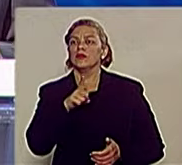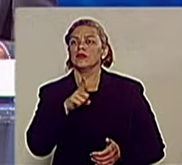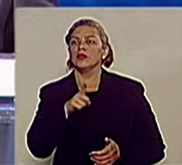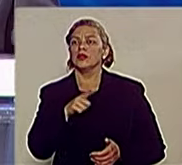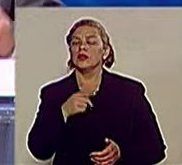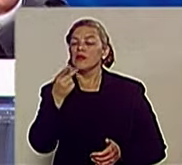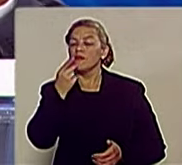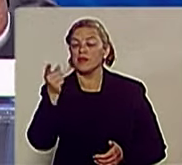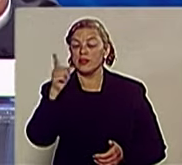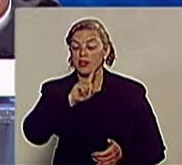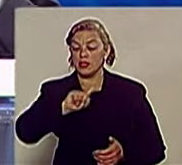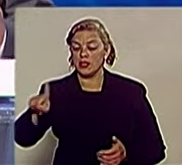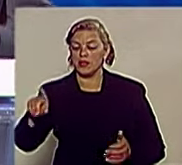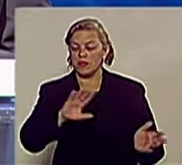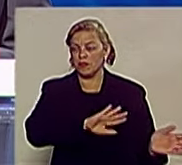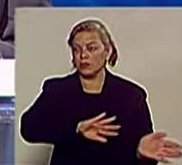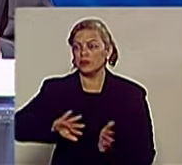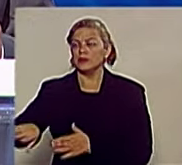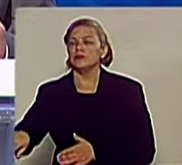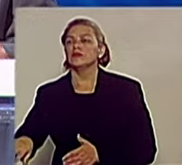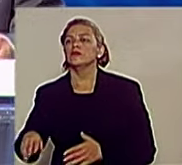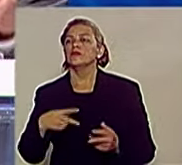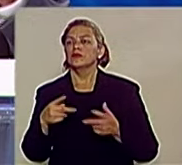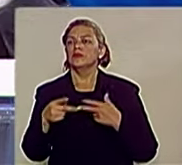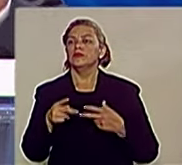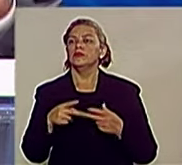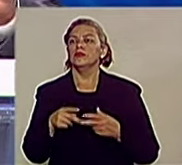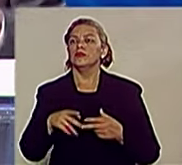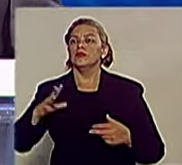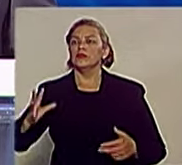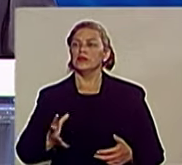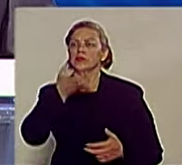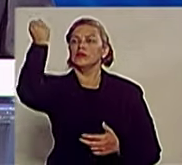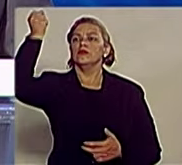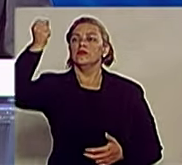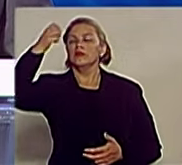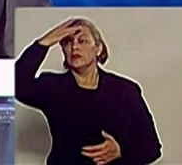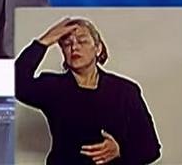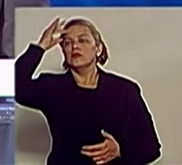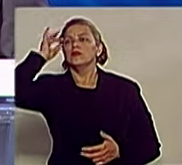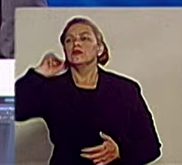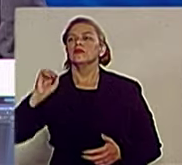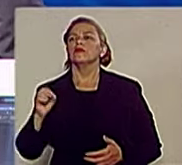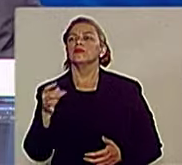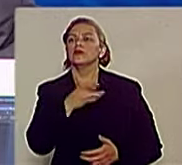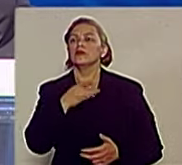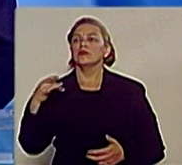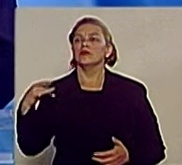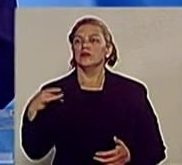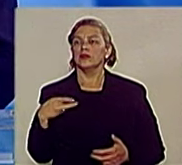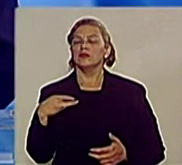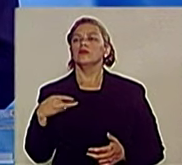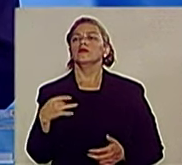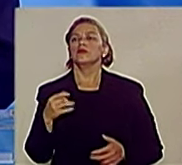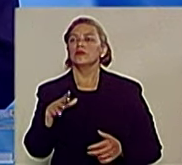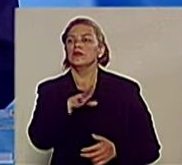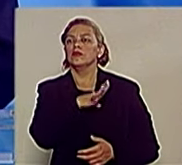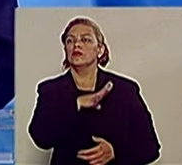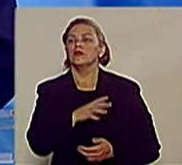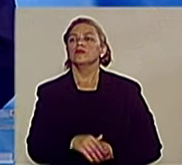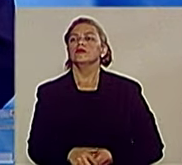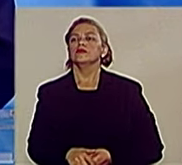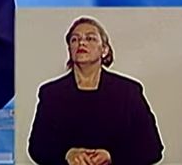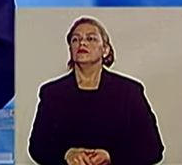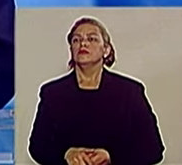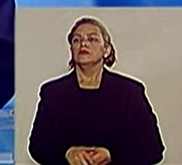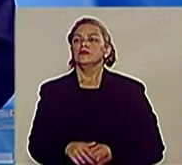Campos o SAMU, porque isso é uma conquista da população, um avanço da saúde pública da nossa cidade. 30 segundos para a